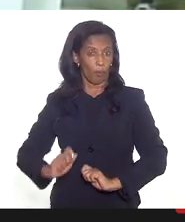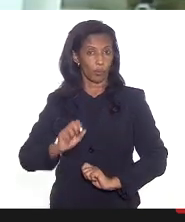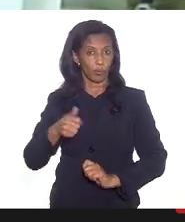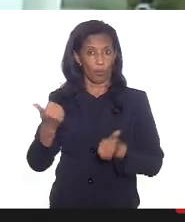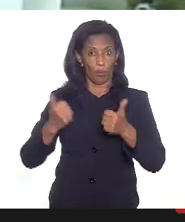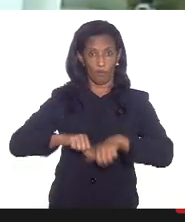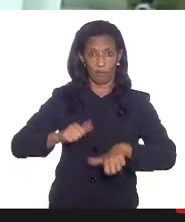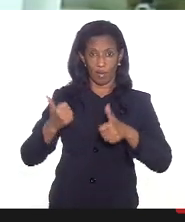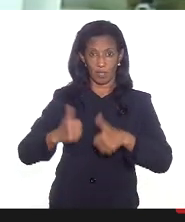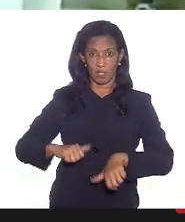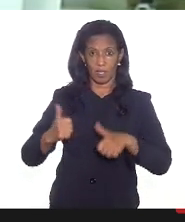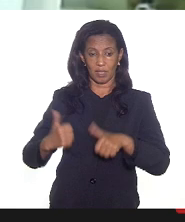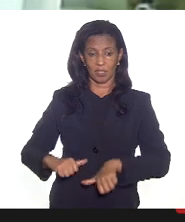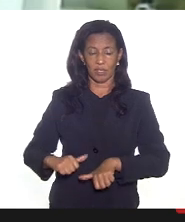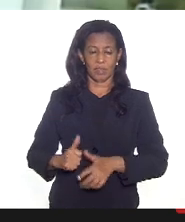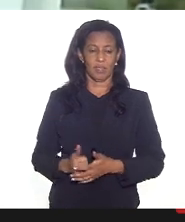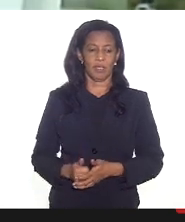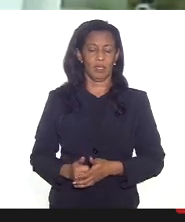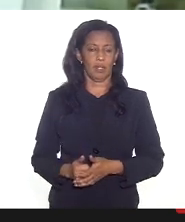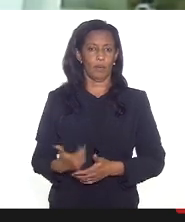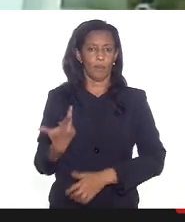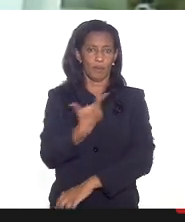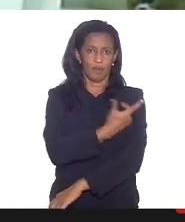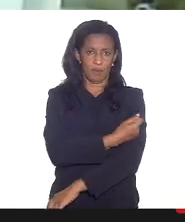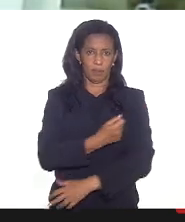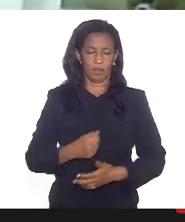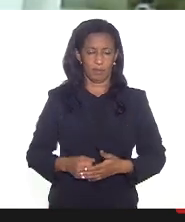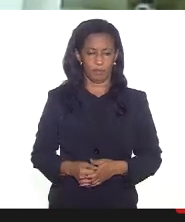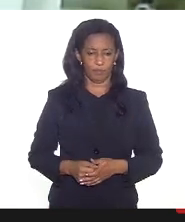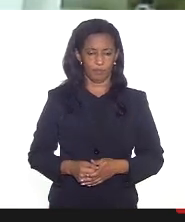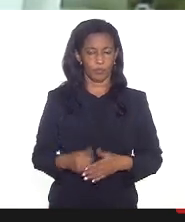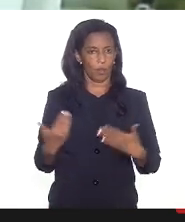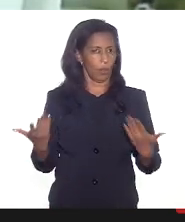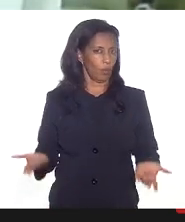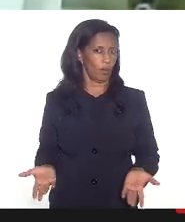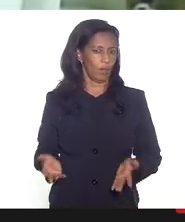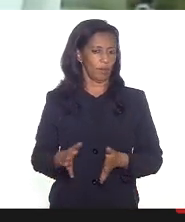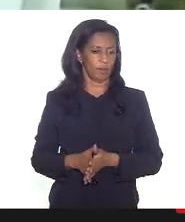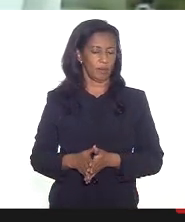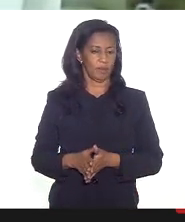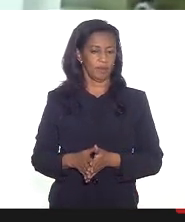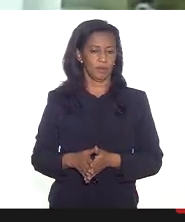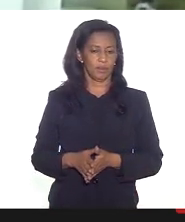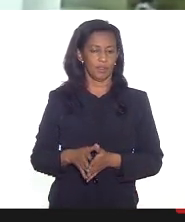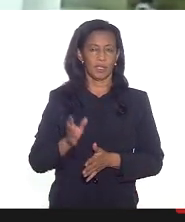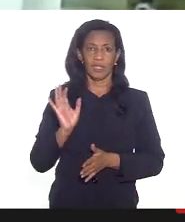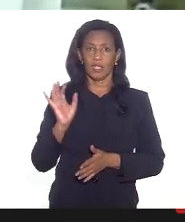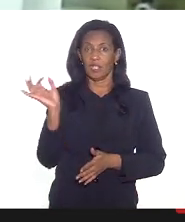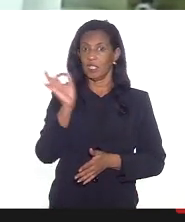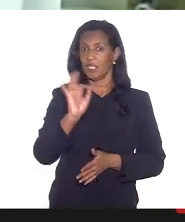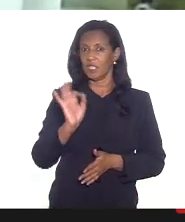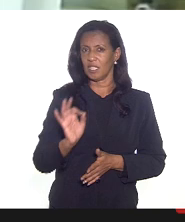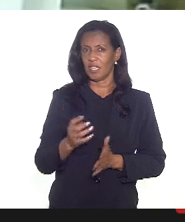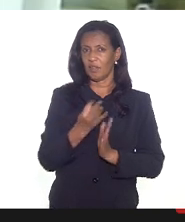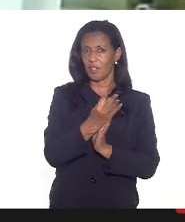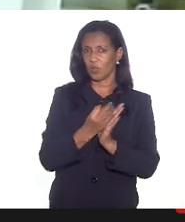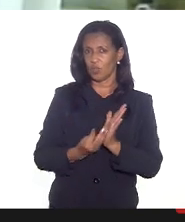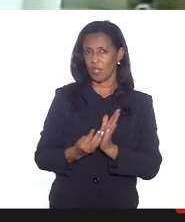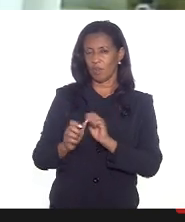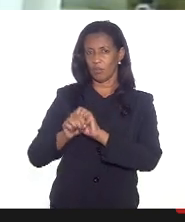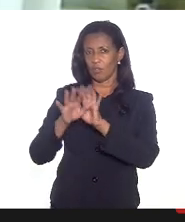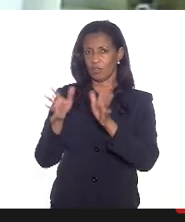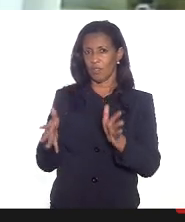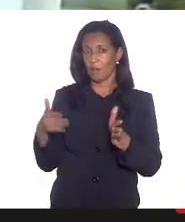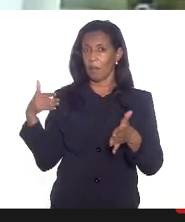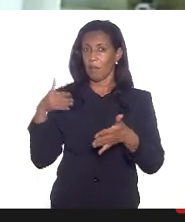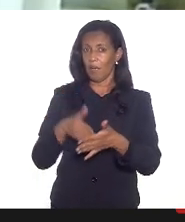avaliação da relação risco-benefício para vacinação ora é óbvio que ninguém fez um termo de esclarecimento